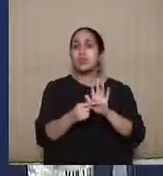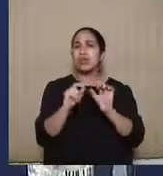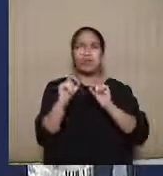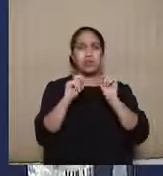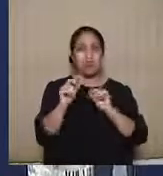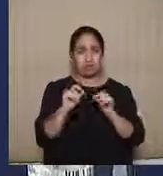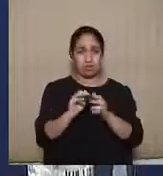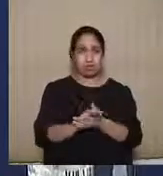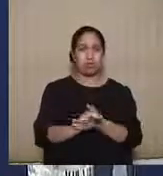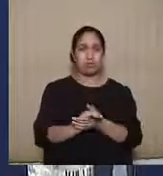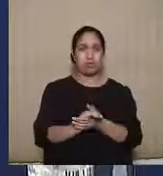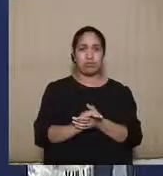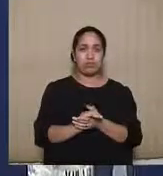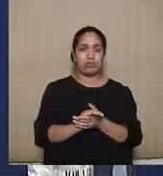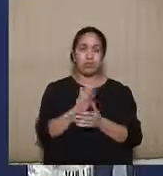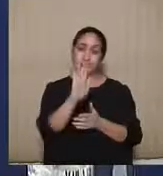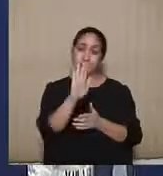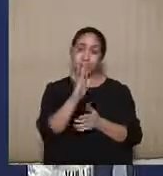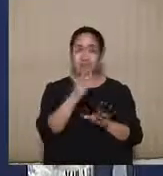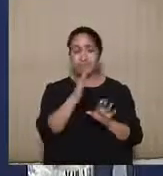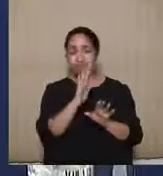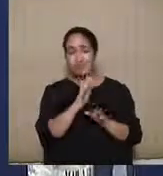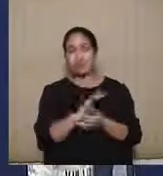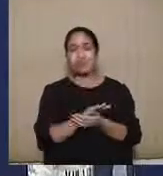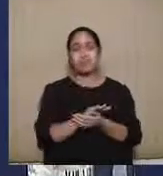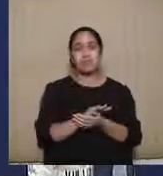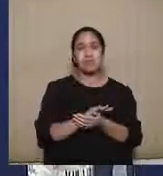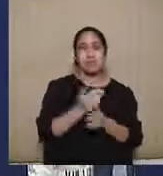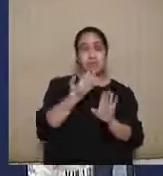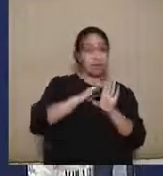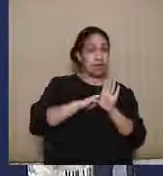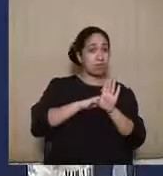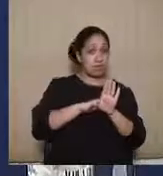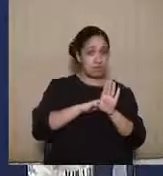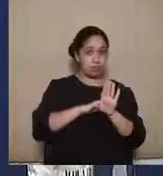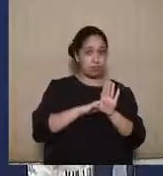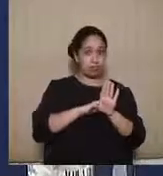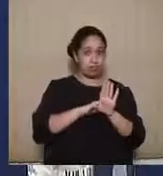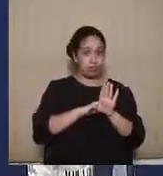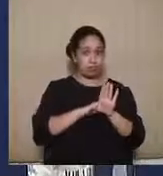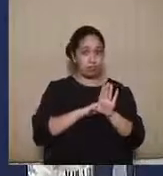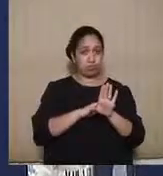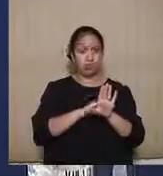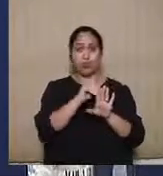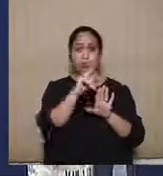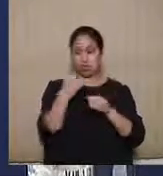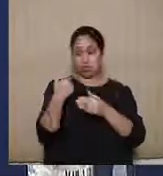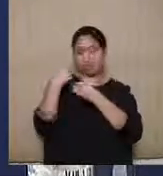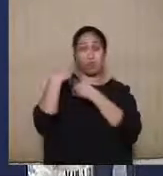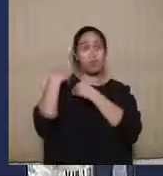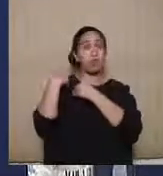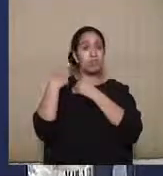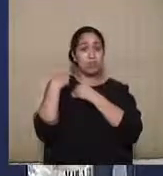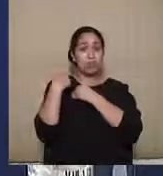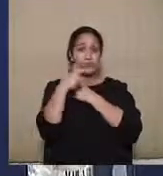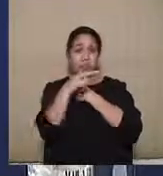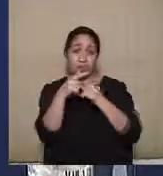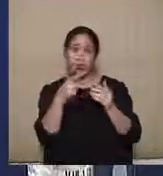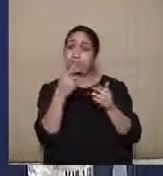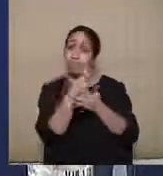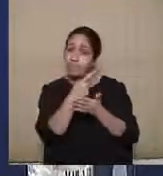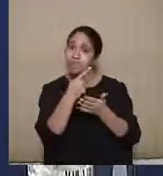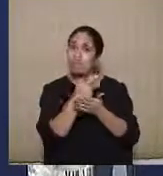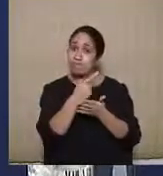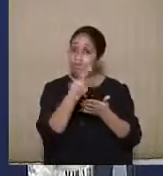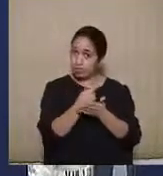permite que se coloque genericamente no polo passivo da ação o responsável por determinada infração e que, se